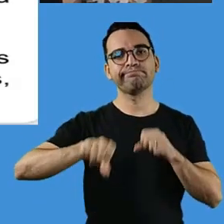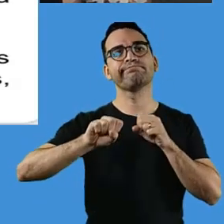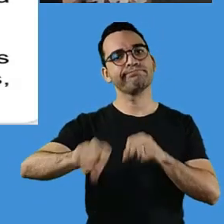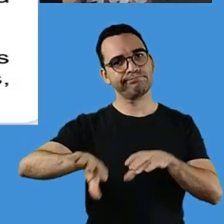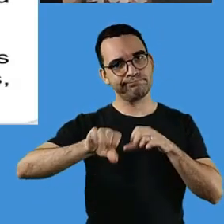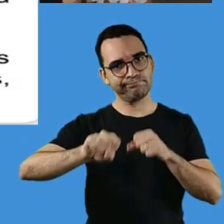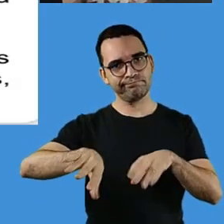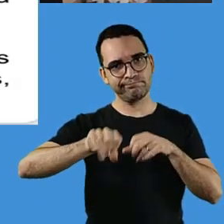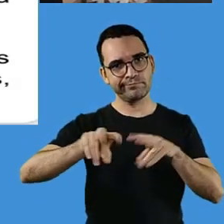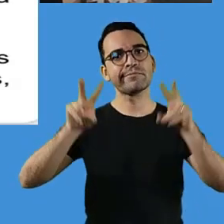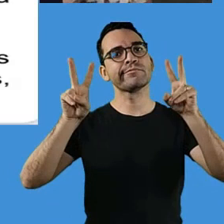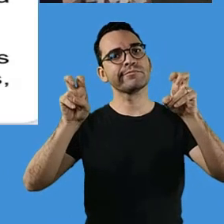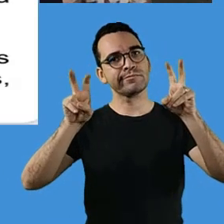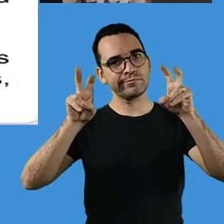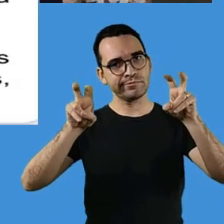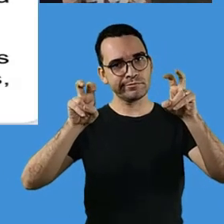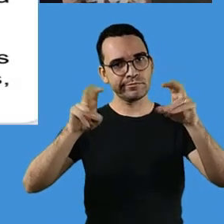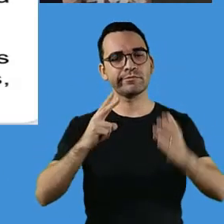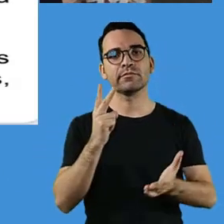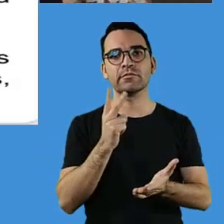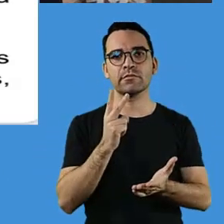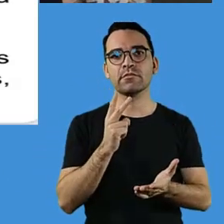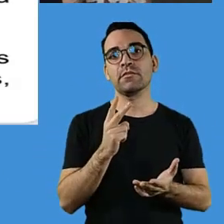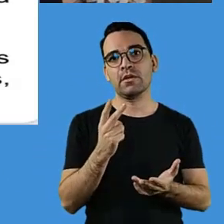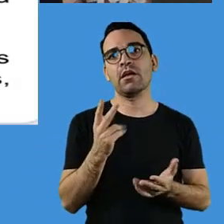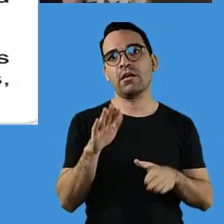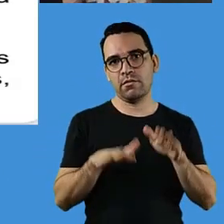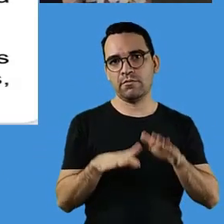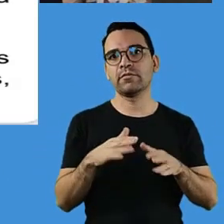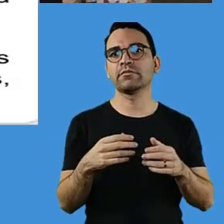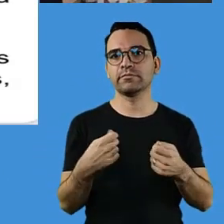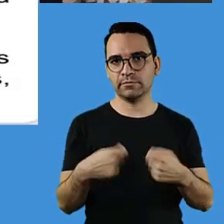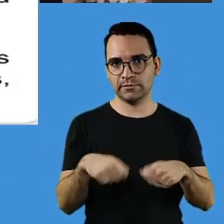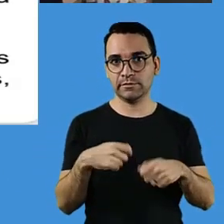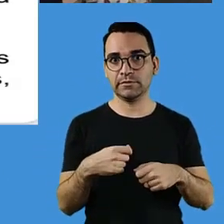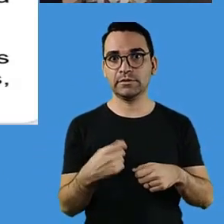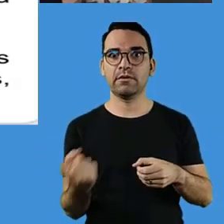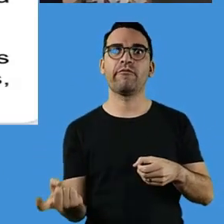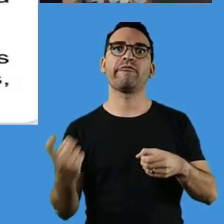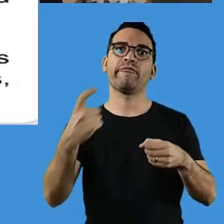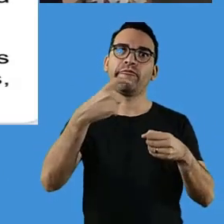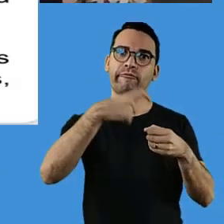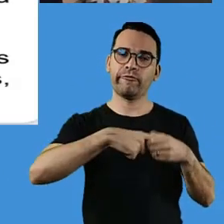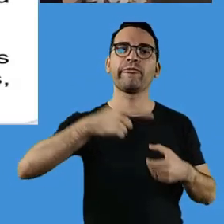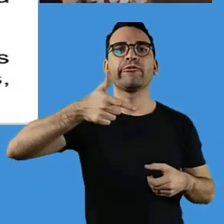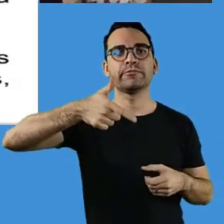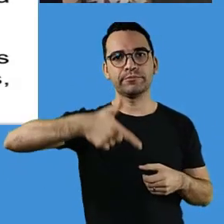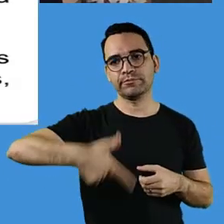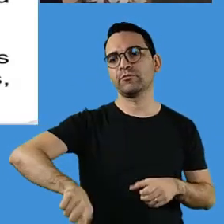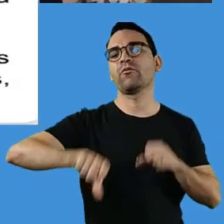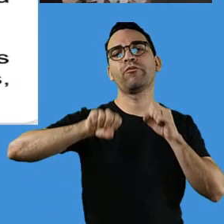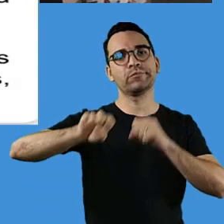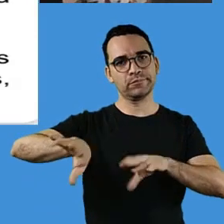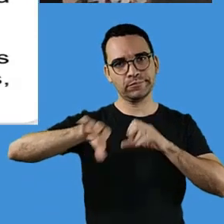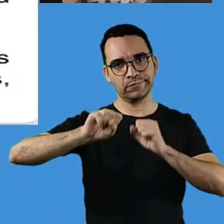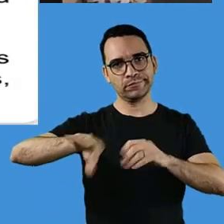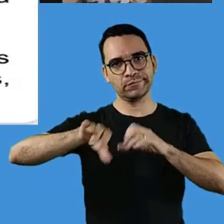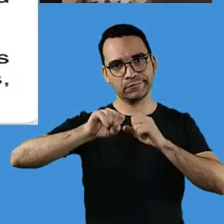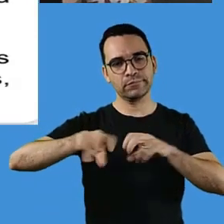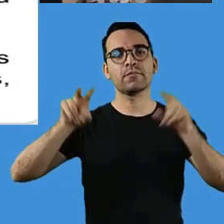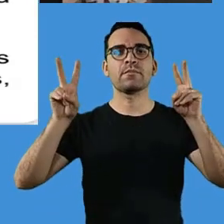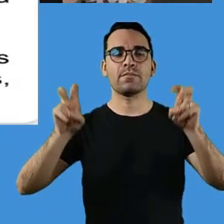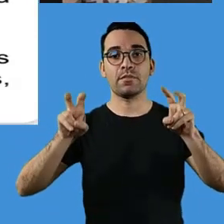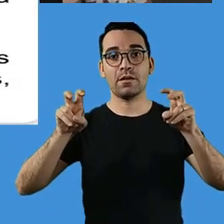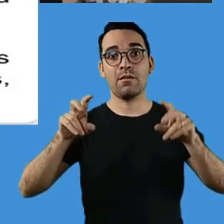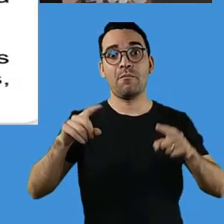depender da necessidade dos seus alunos, das dificuldades dos seus alunos, ou avançar. Porque muitas vezes, o nosso aluno